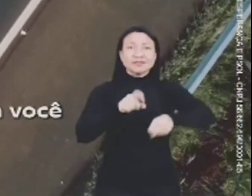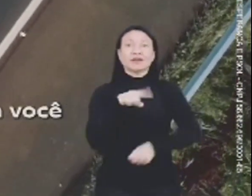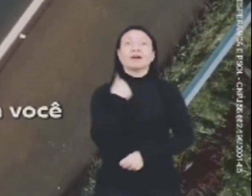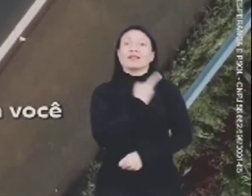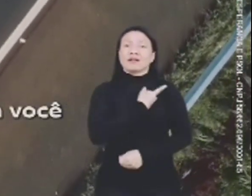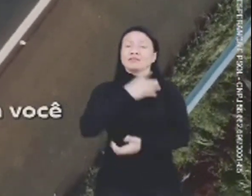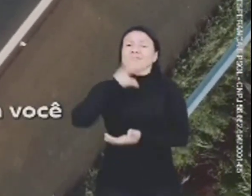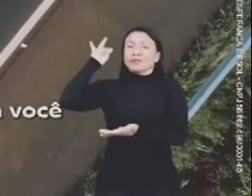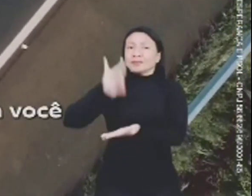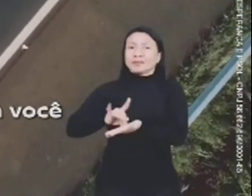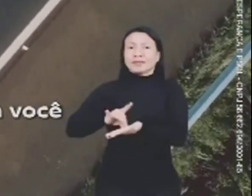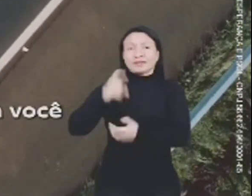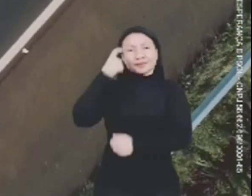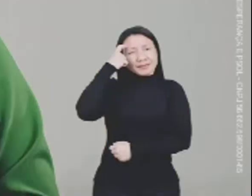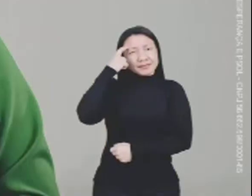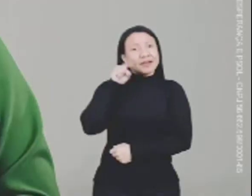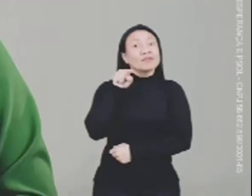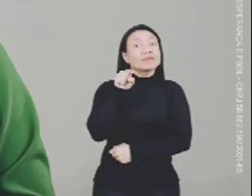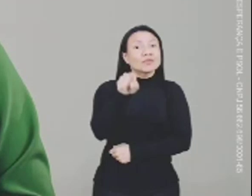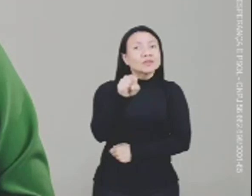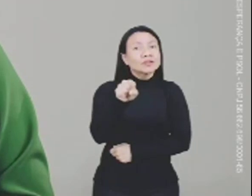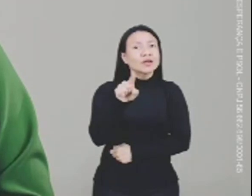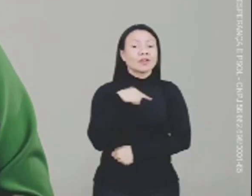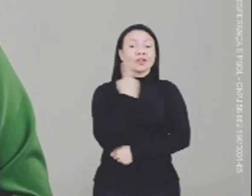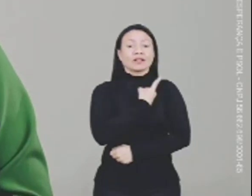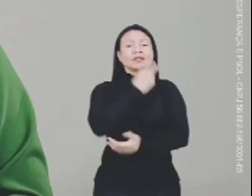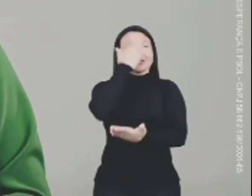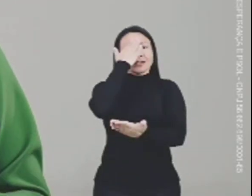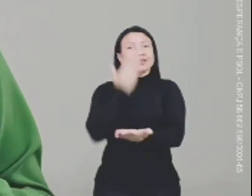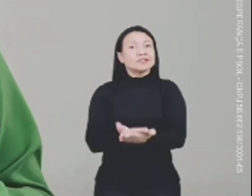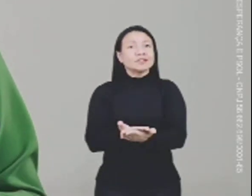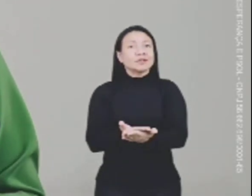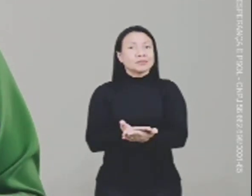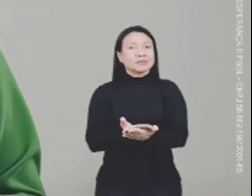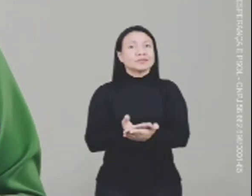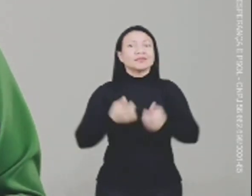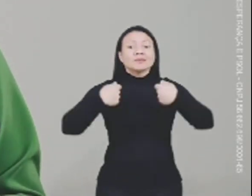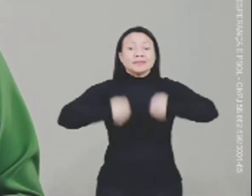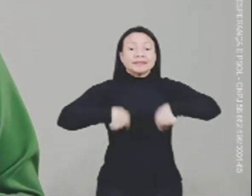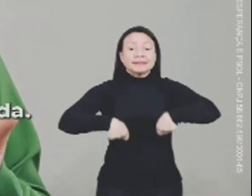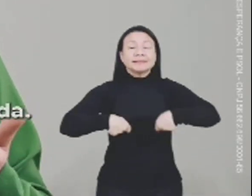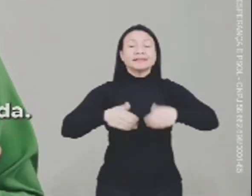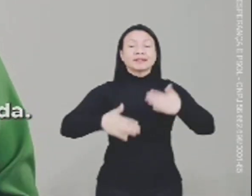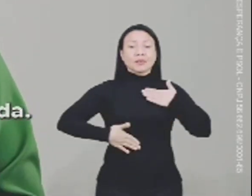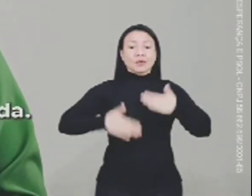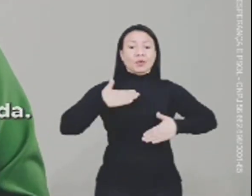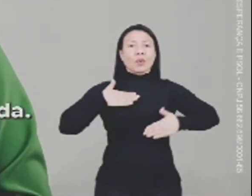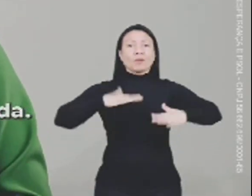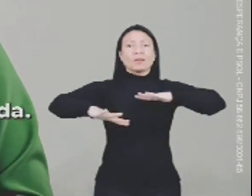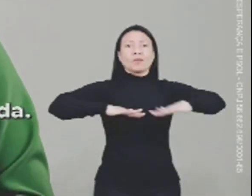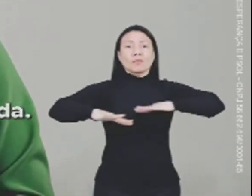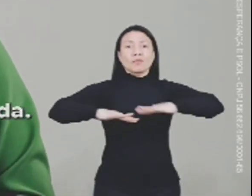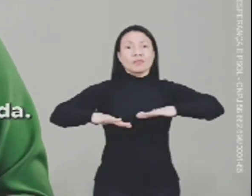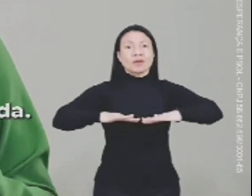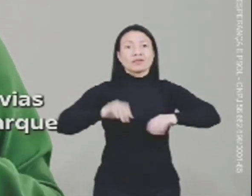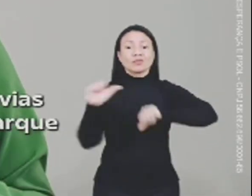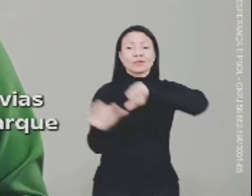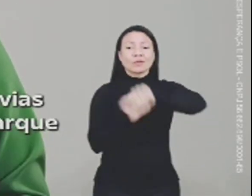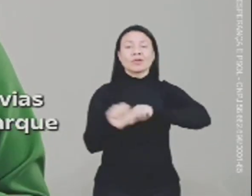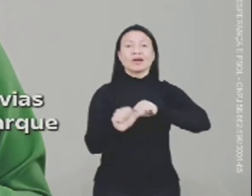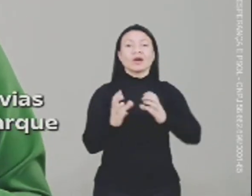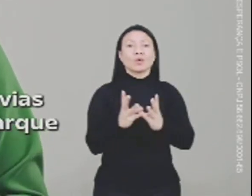realmente vamos pensar em você. Nós acreditamos que a prática de exercício físico pode mudar a qualidade de vida.